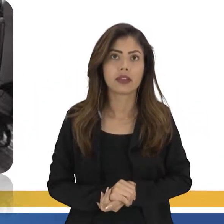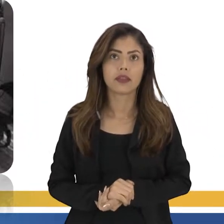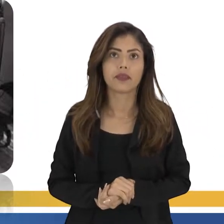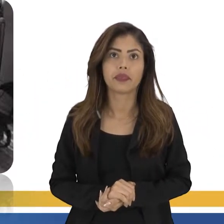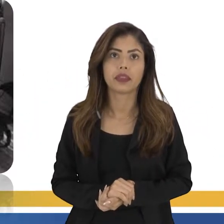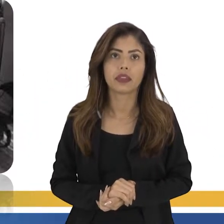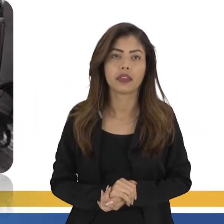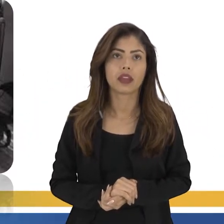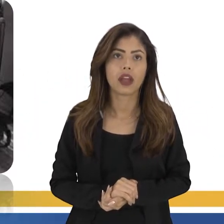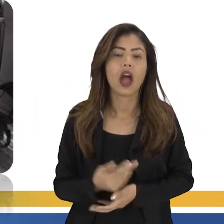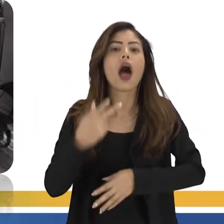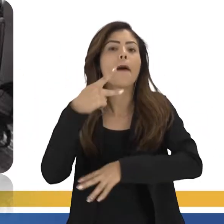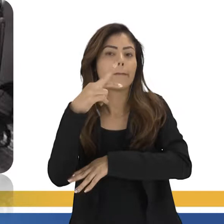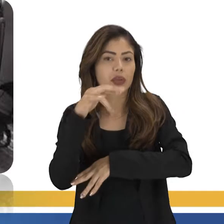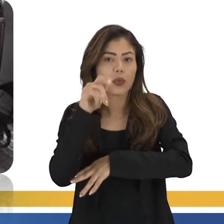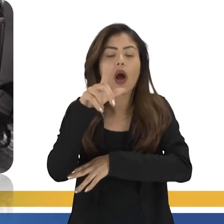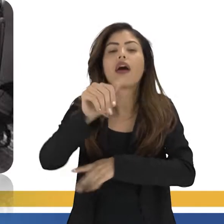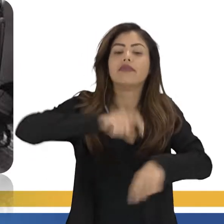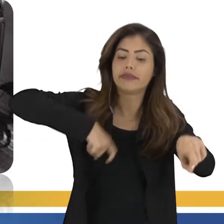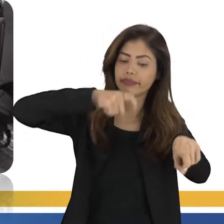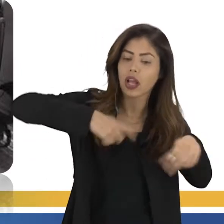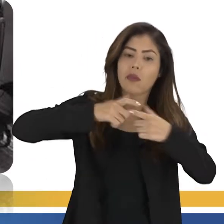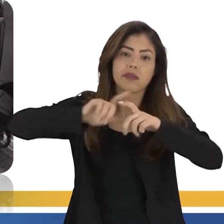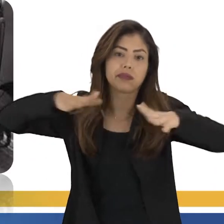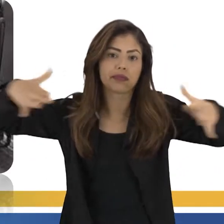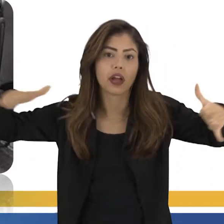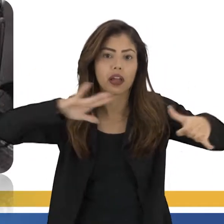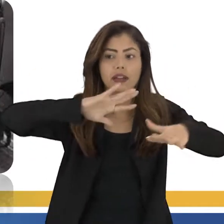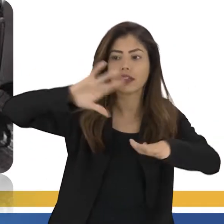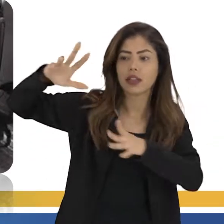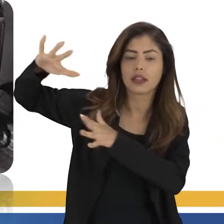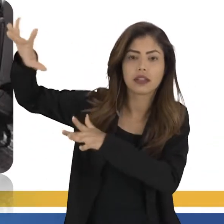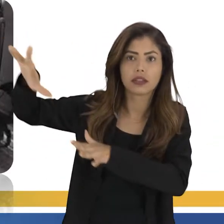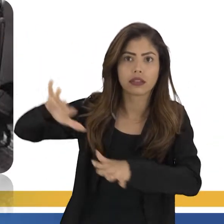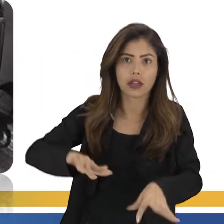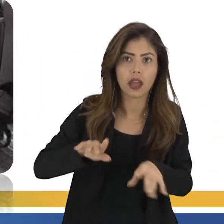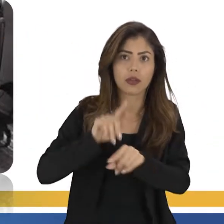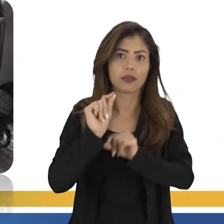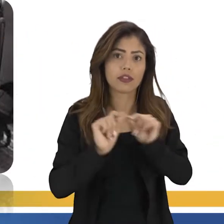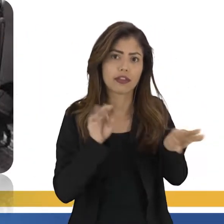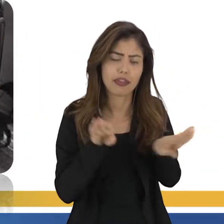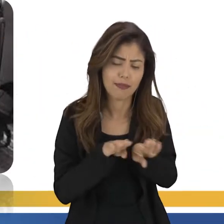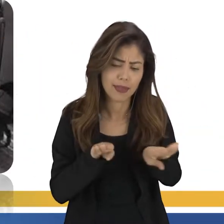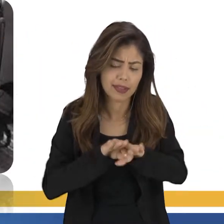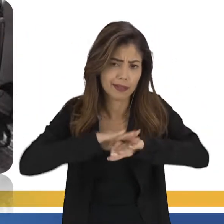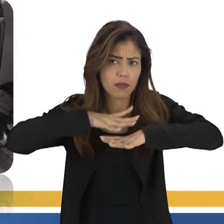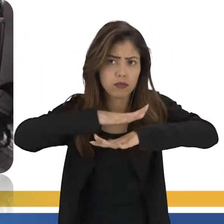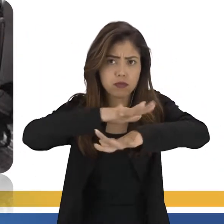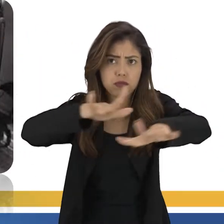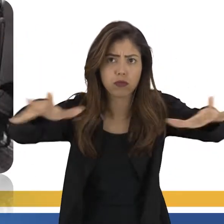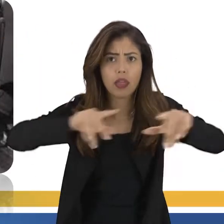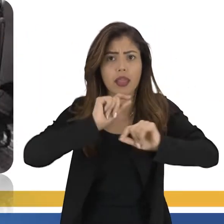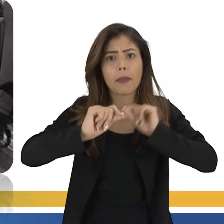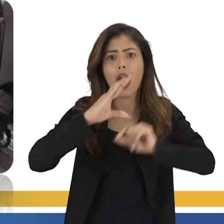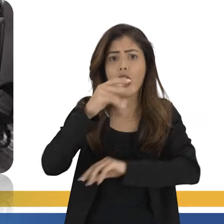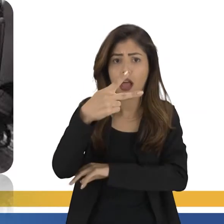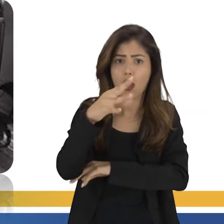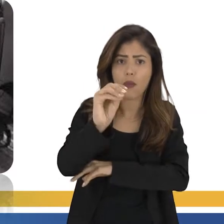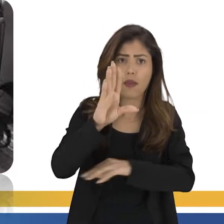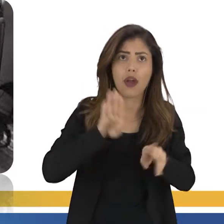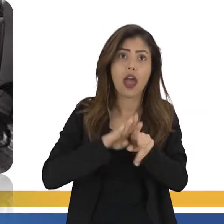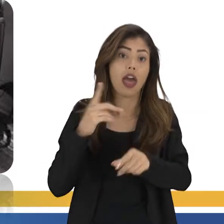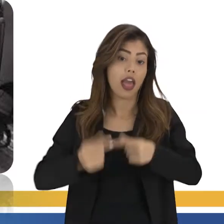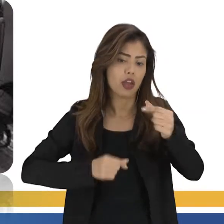questões de agropecuária, de campo. Então, os Estados Unidos, ele vai se tornar a economia